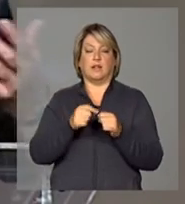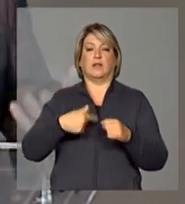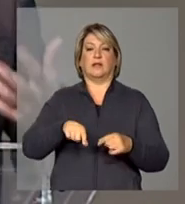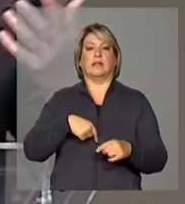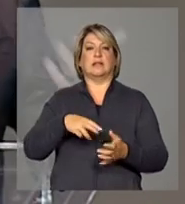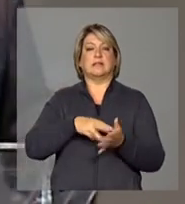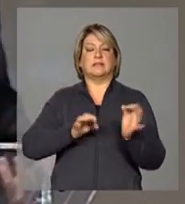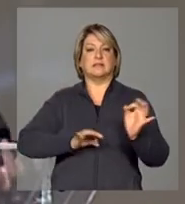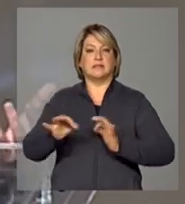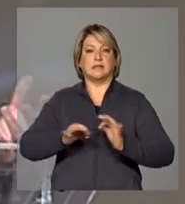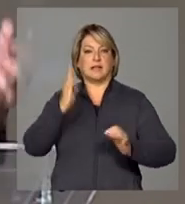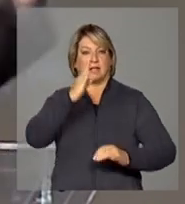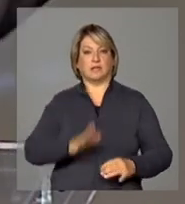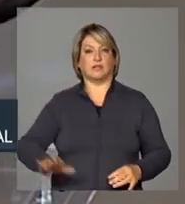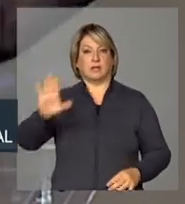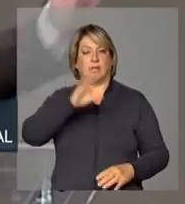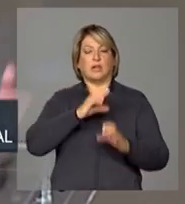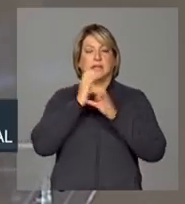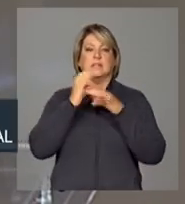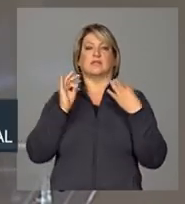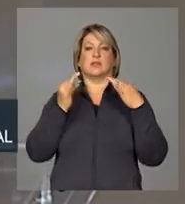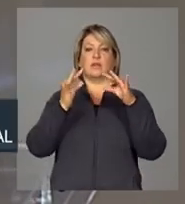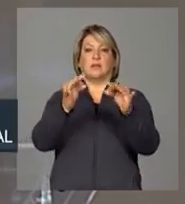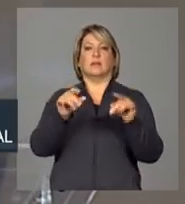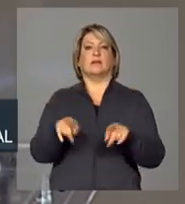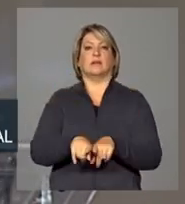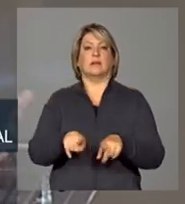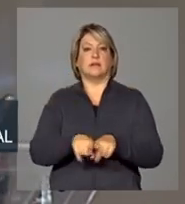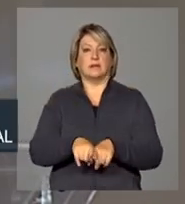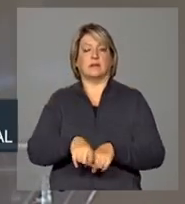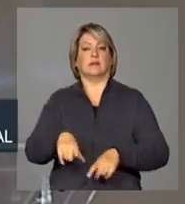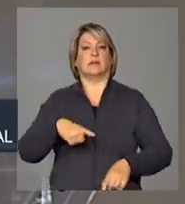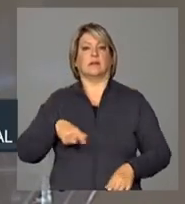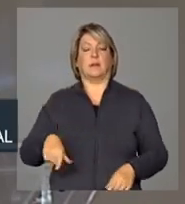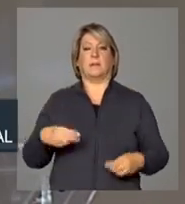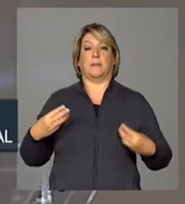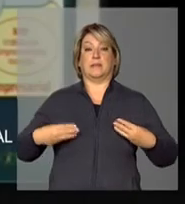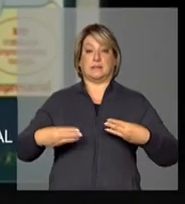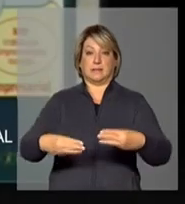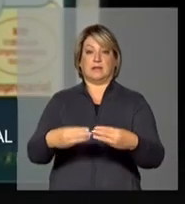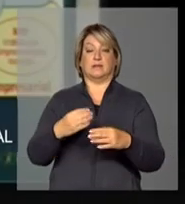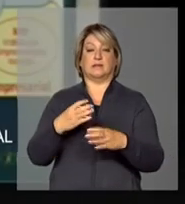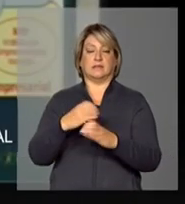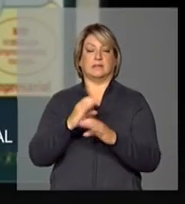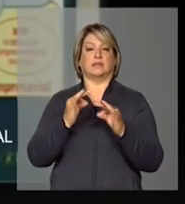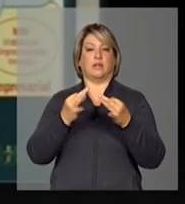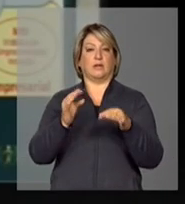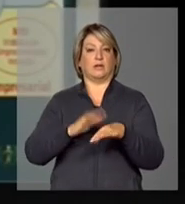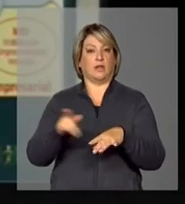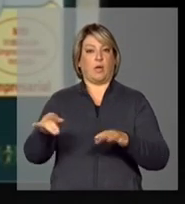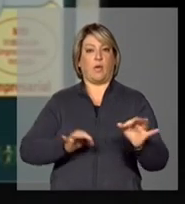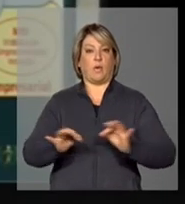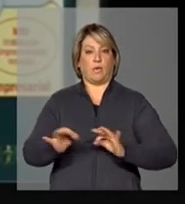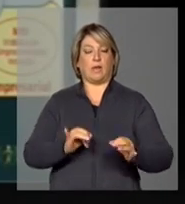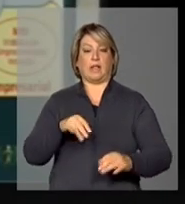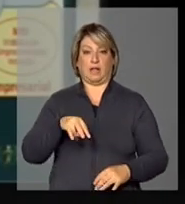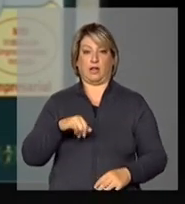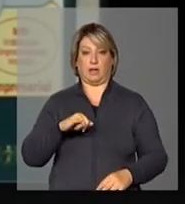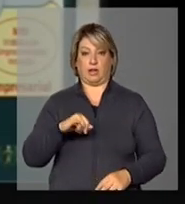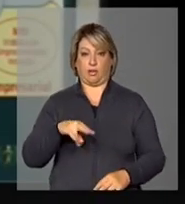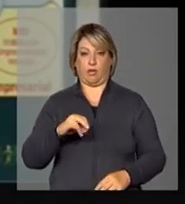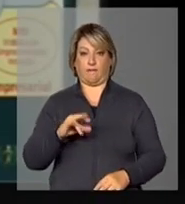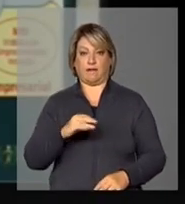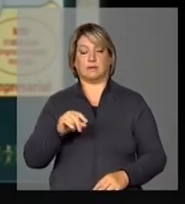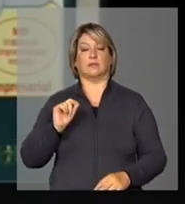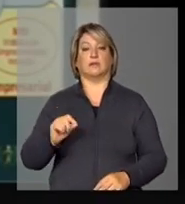Nacional de Ciência e Tecnologia, coordenada pelo Ministério da Ciência e Tecnologia e Inovação, onde